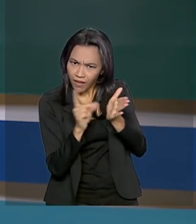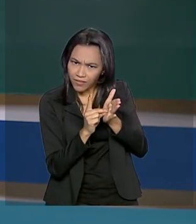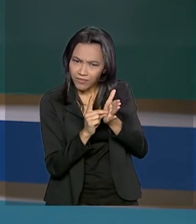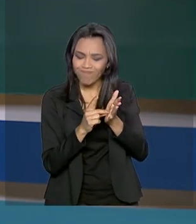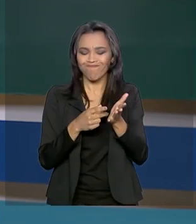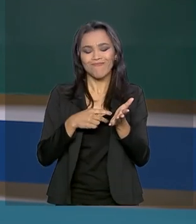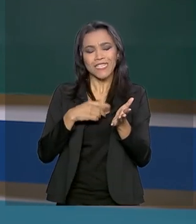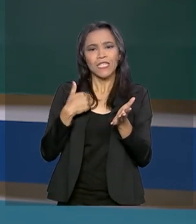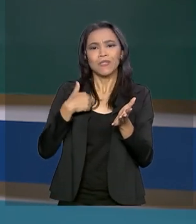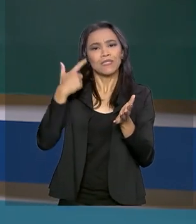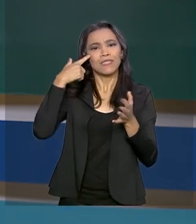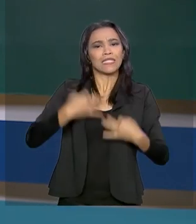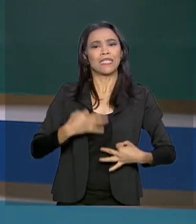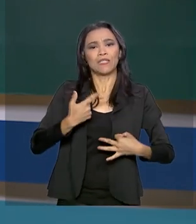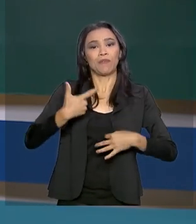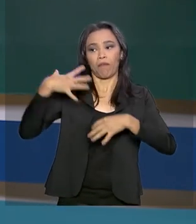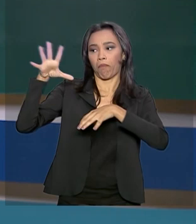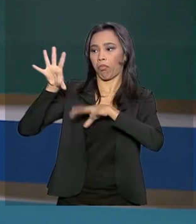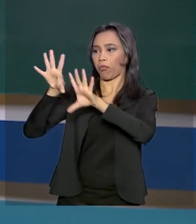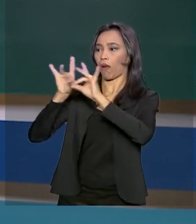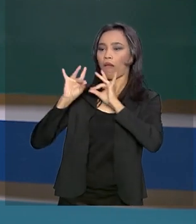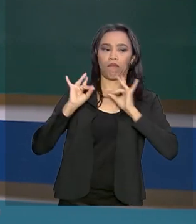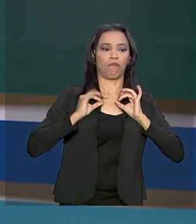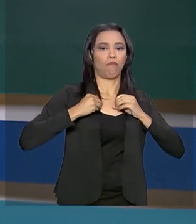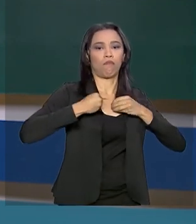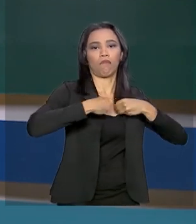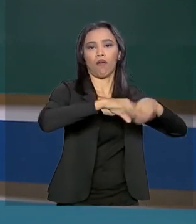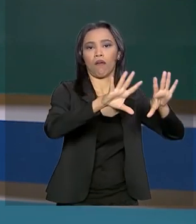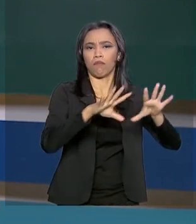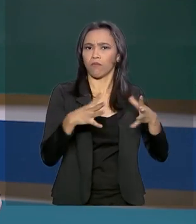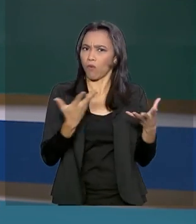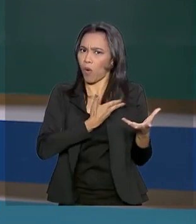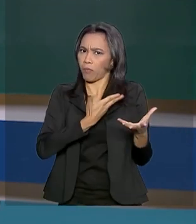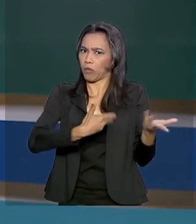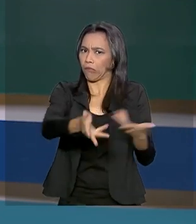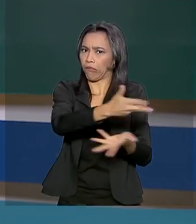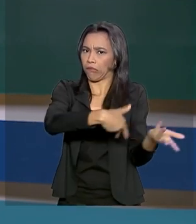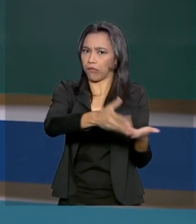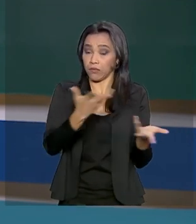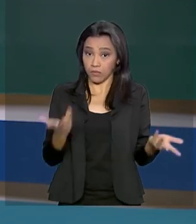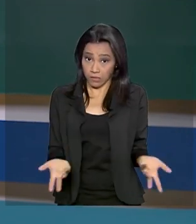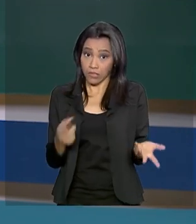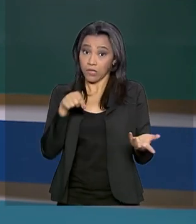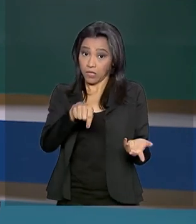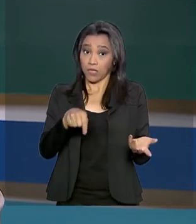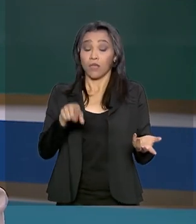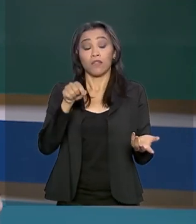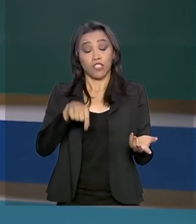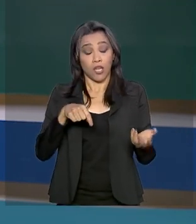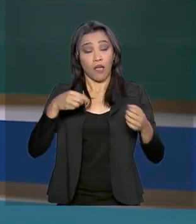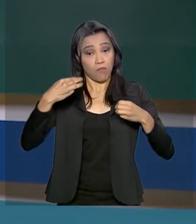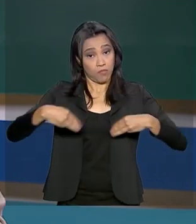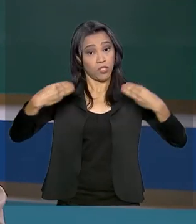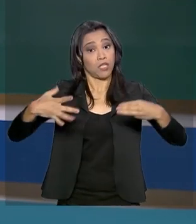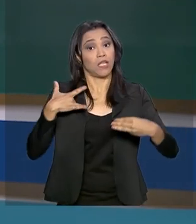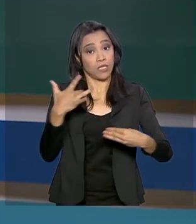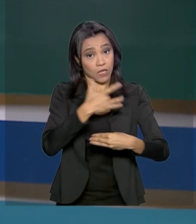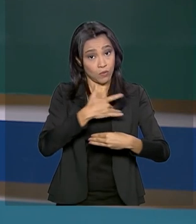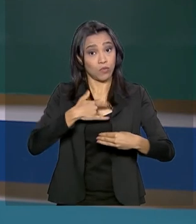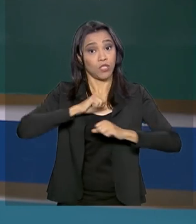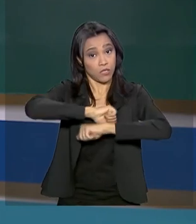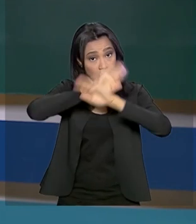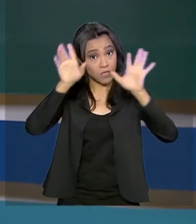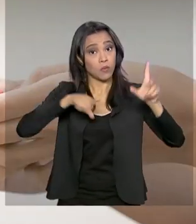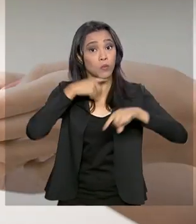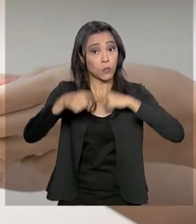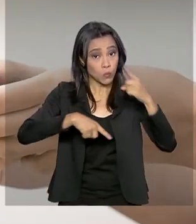compartilha a mensagem com amigos e parentes. O serviço Saúde Sem Fake News do Ministério da Saúde já esclareceu diversas dúvidas.